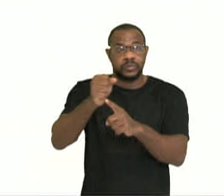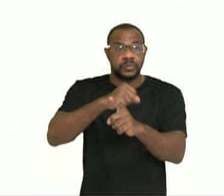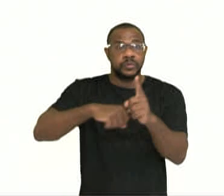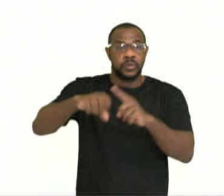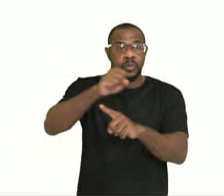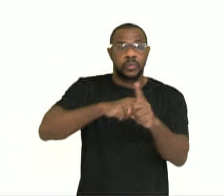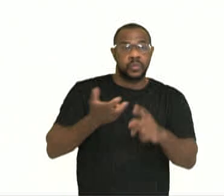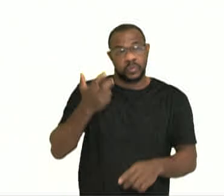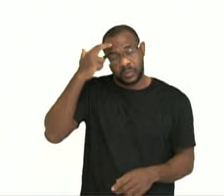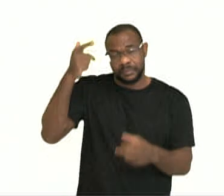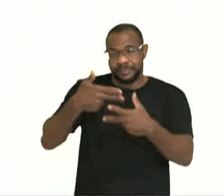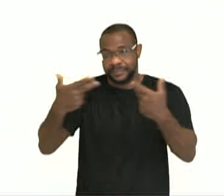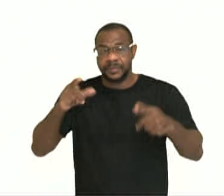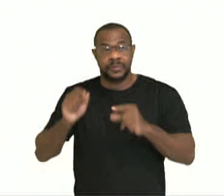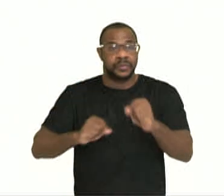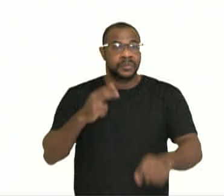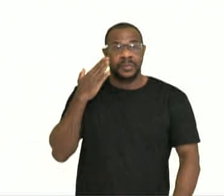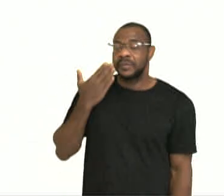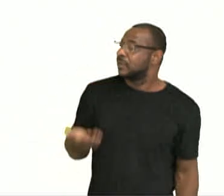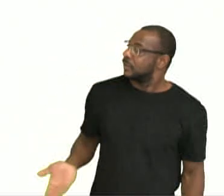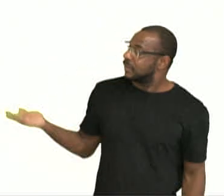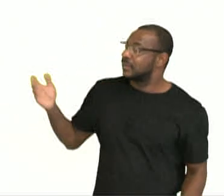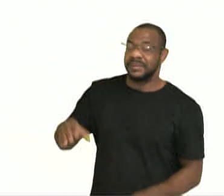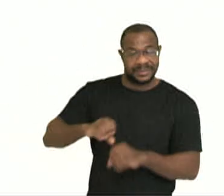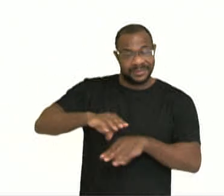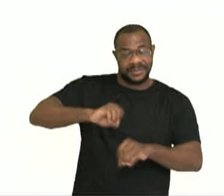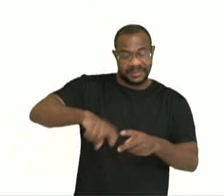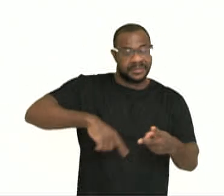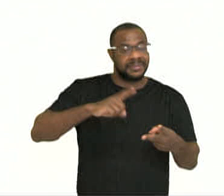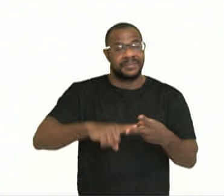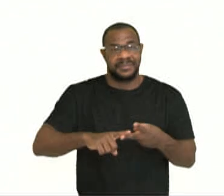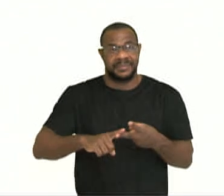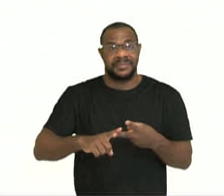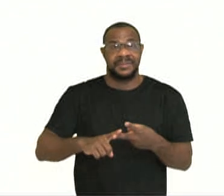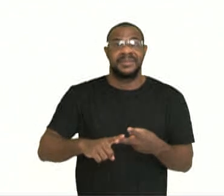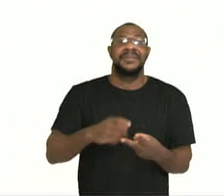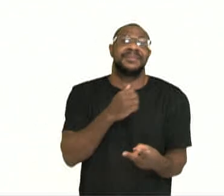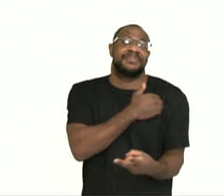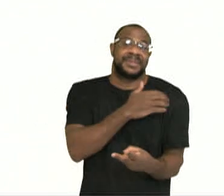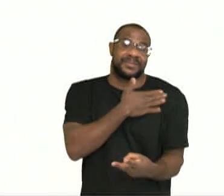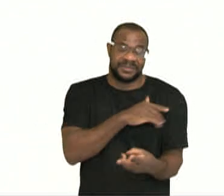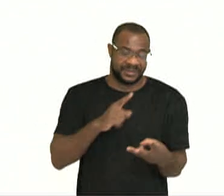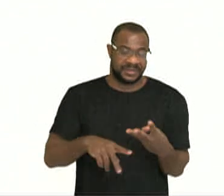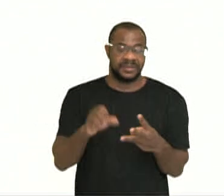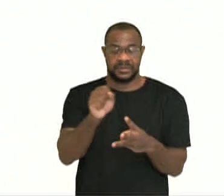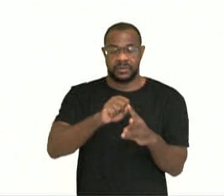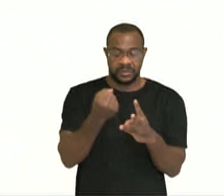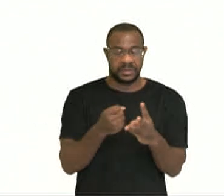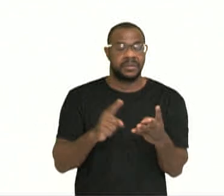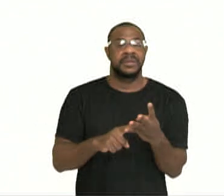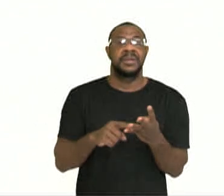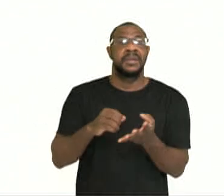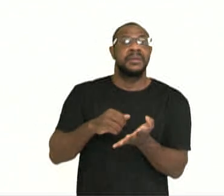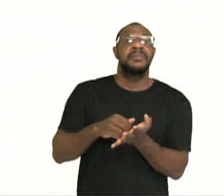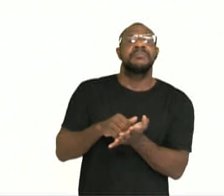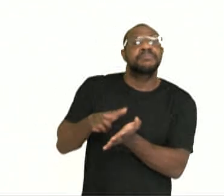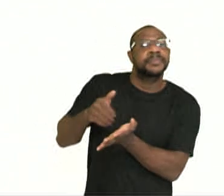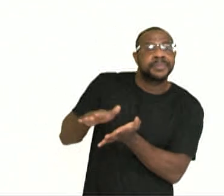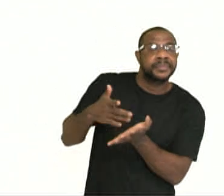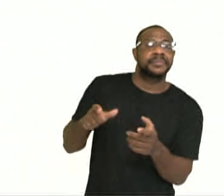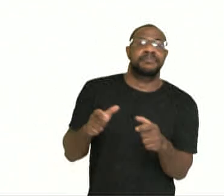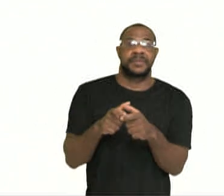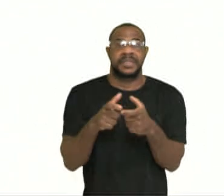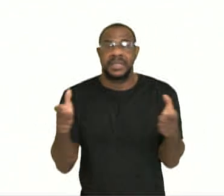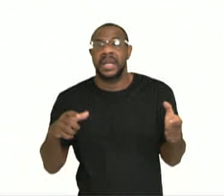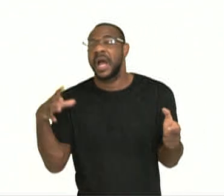Baixa instrução, que está relacionada com aquela ideia de educação. Discriminação social. Exclusão social. Crescimento